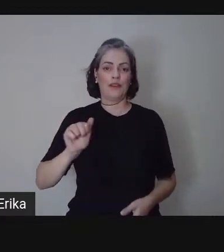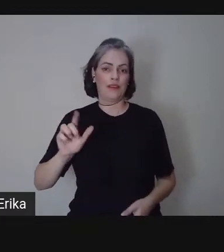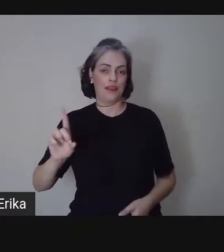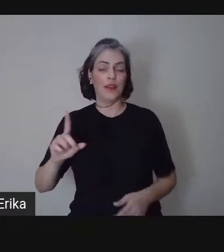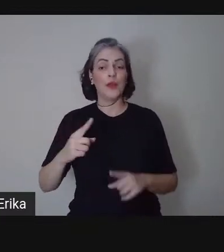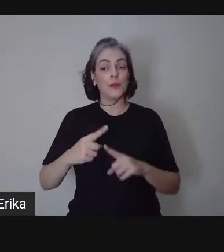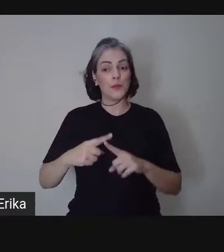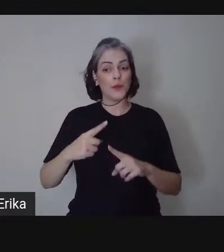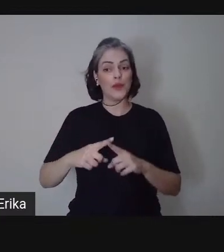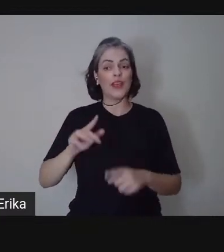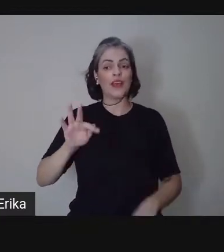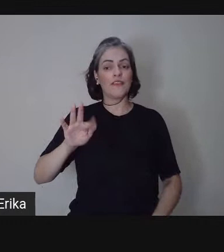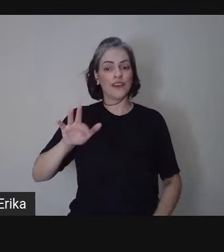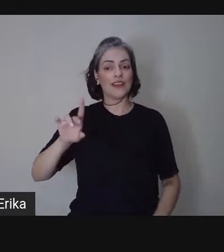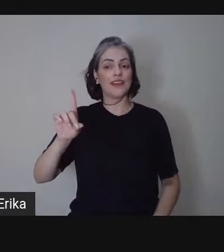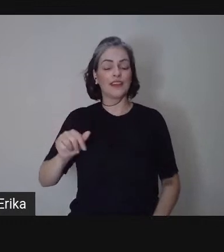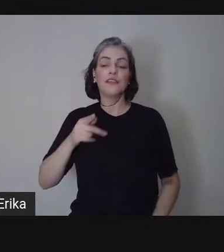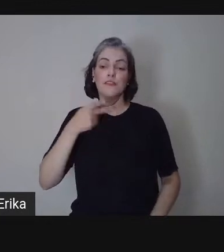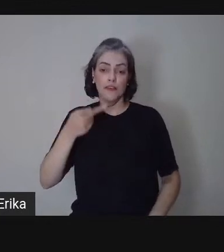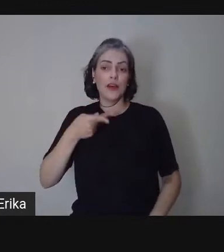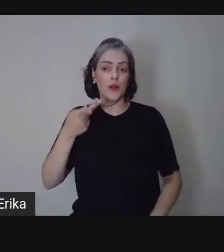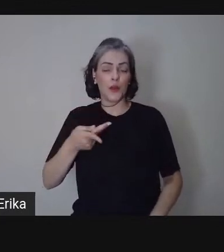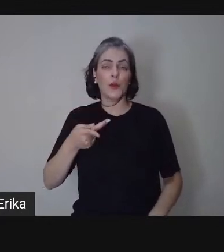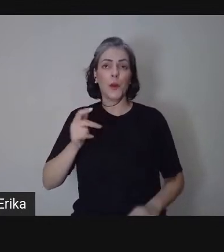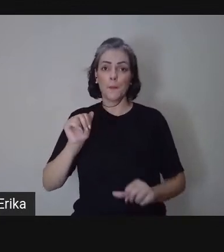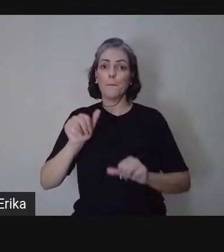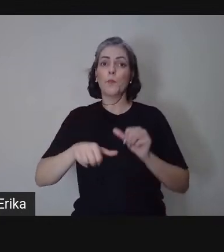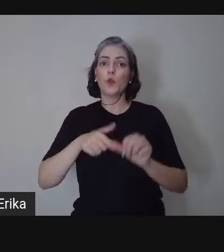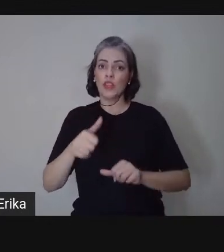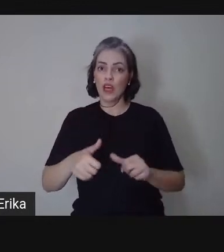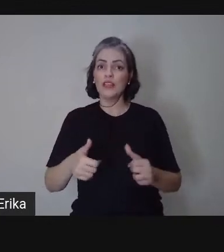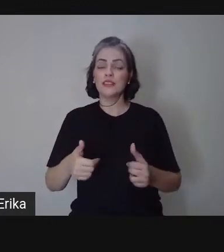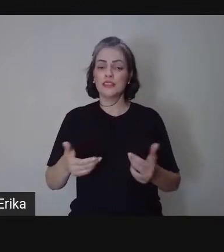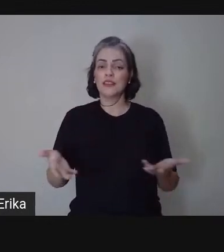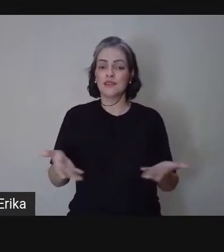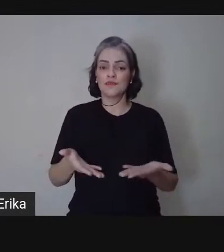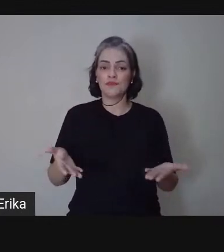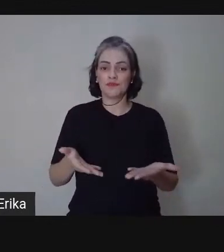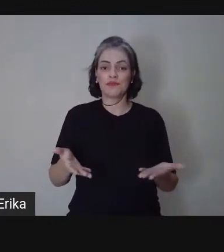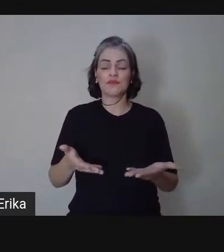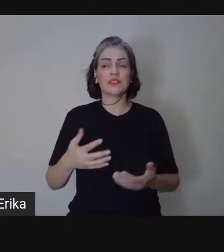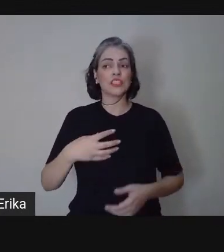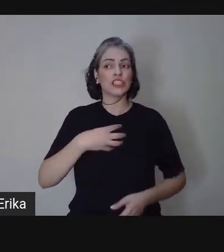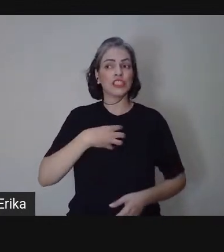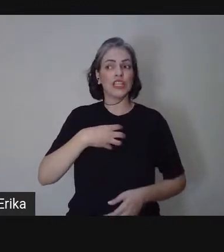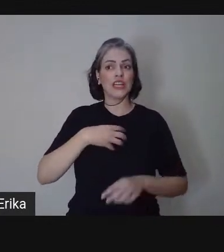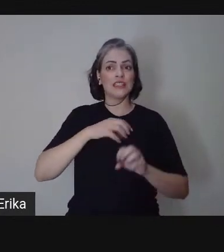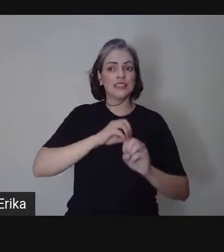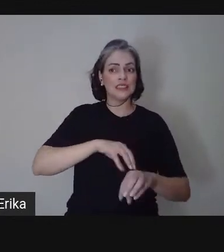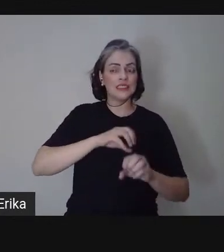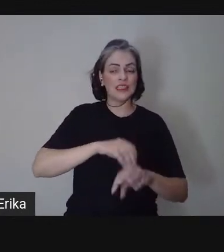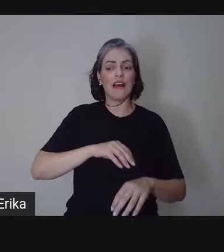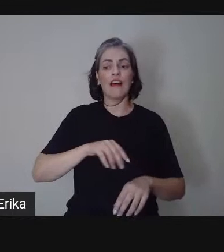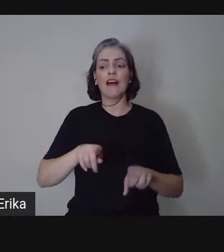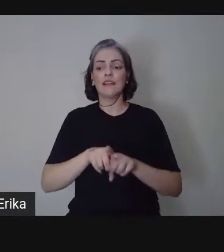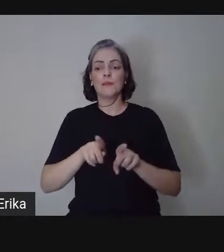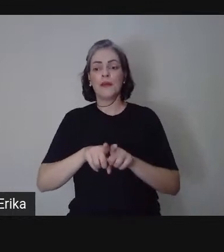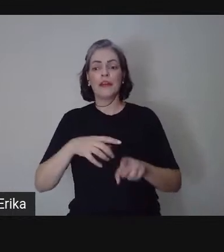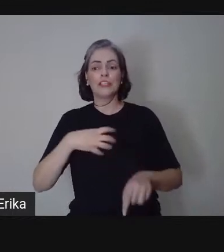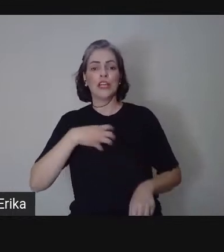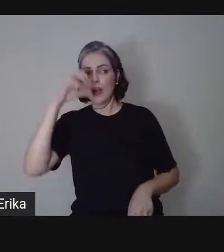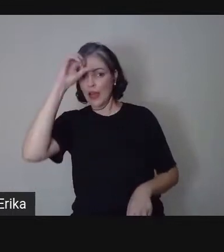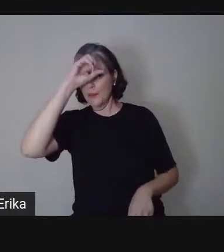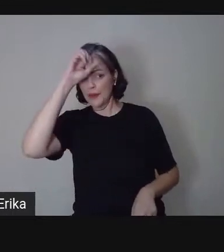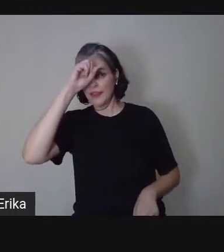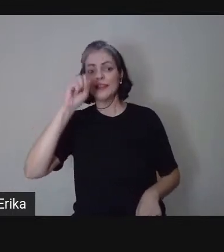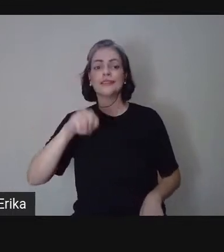falou sobre essa mudança de posição, tanto na maneira de ensinar como de aprender que o EAD